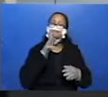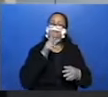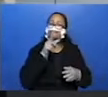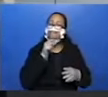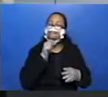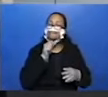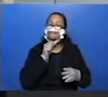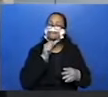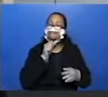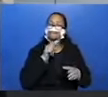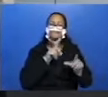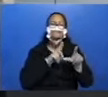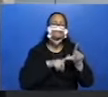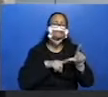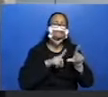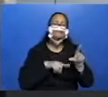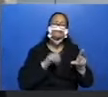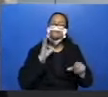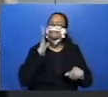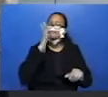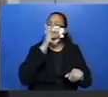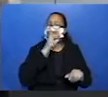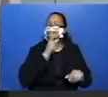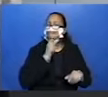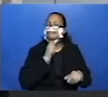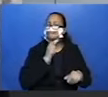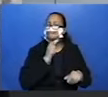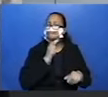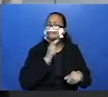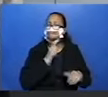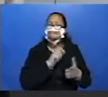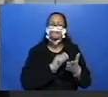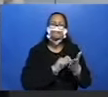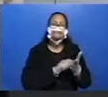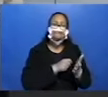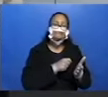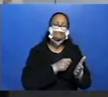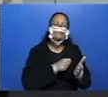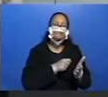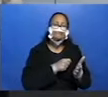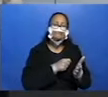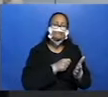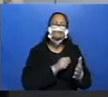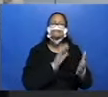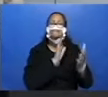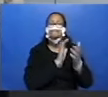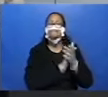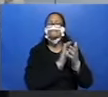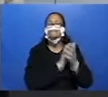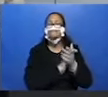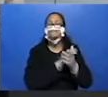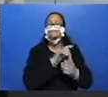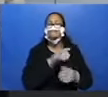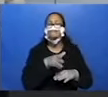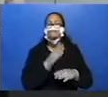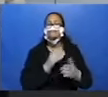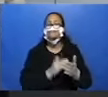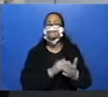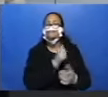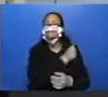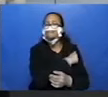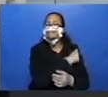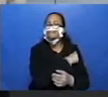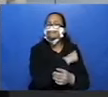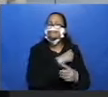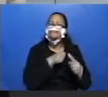letras lindas nas correções. Estou encantada. Parabéns a todos os alunos. Fiquei